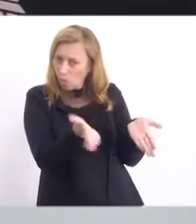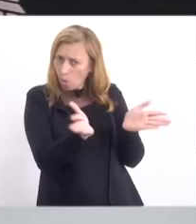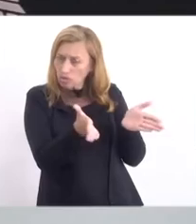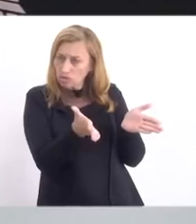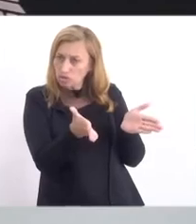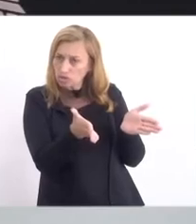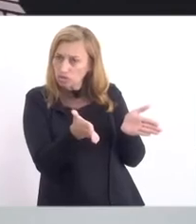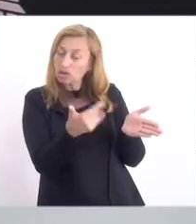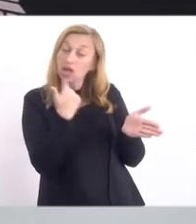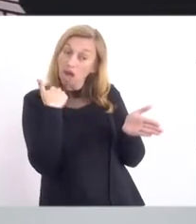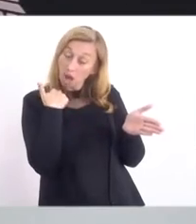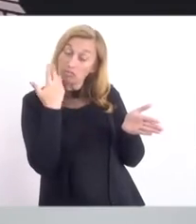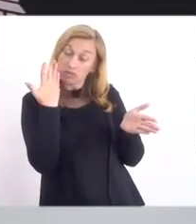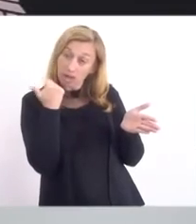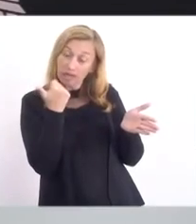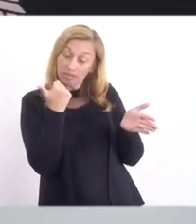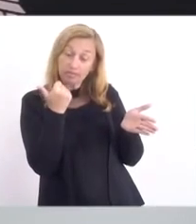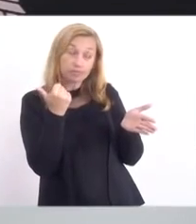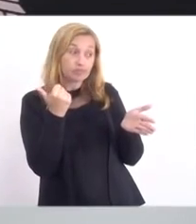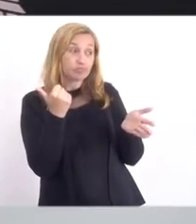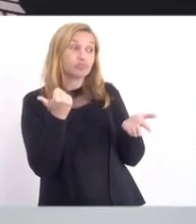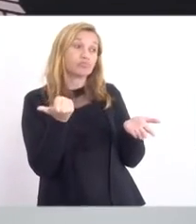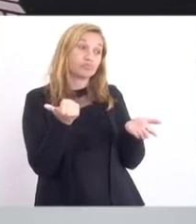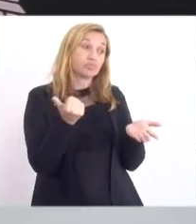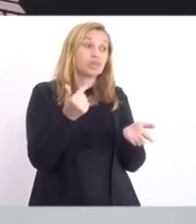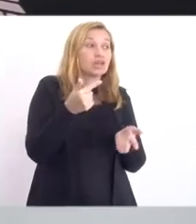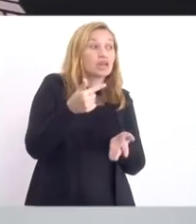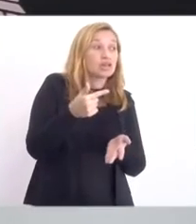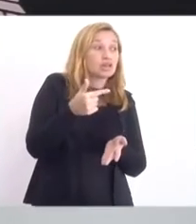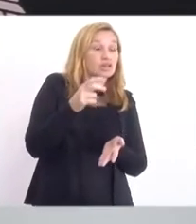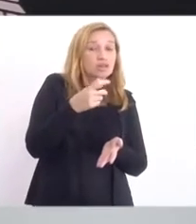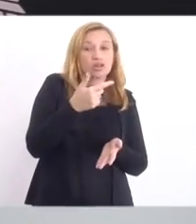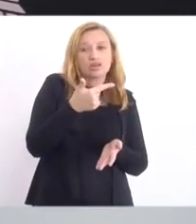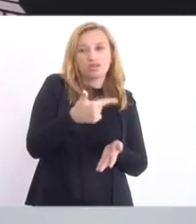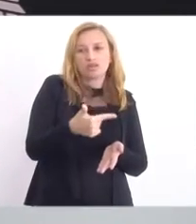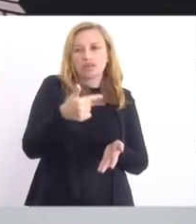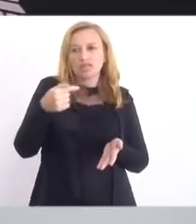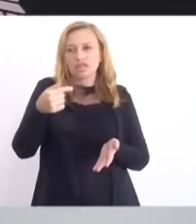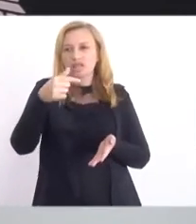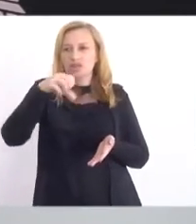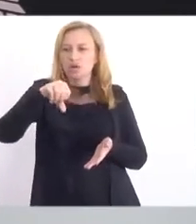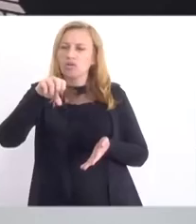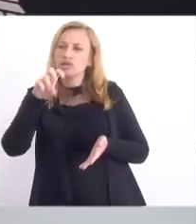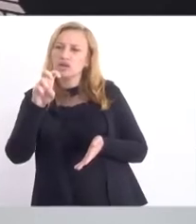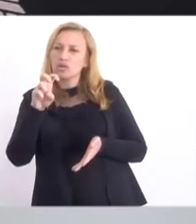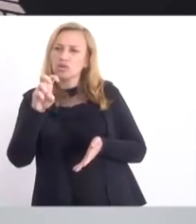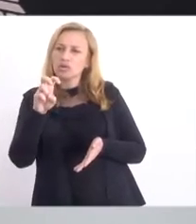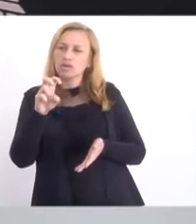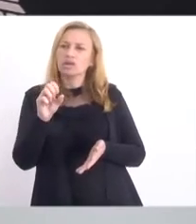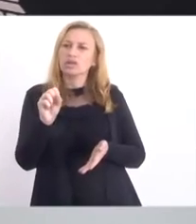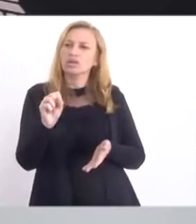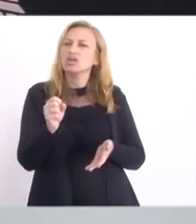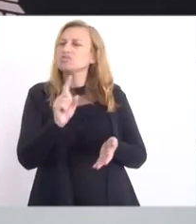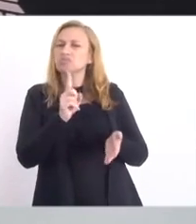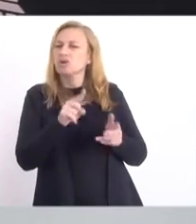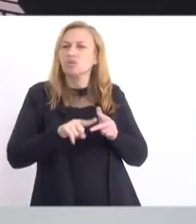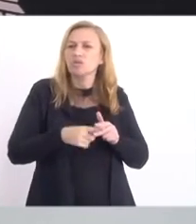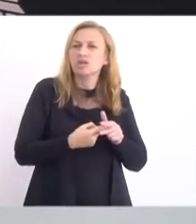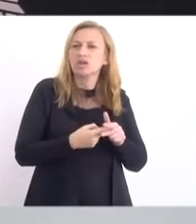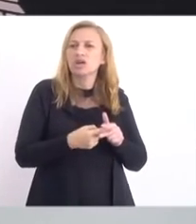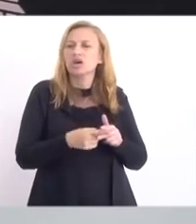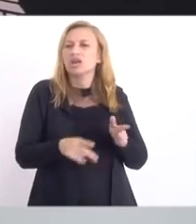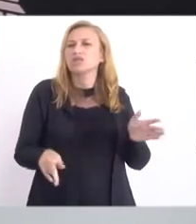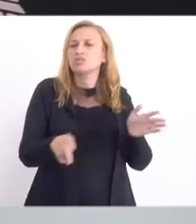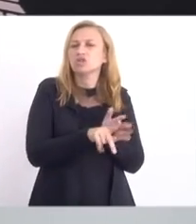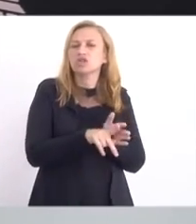pelo menos em que eu saiba, a 8795, não foi regulamentada. Esse projeto do deputado